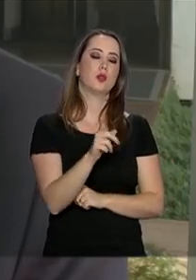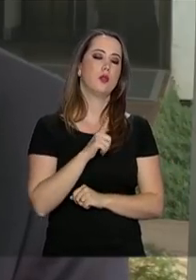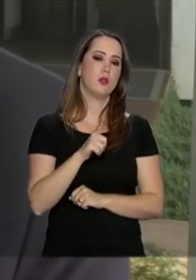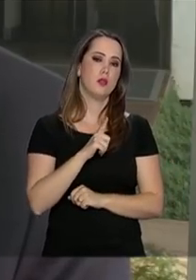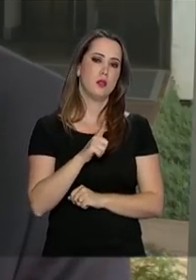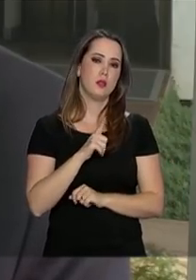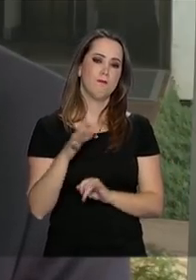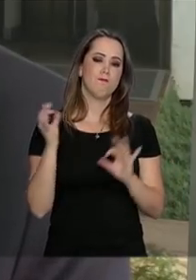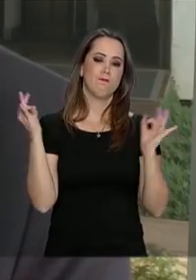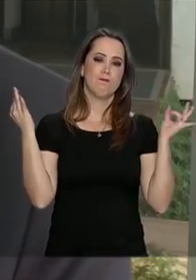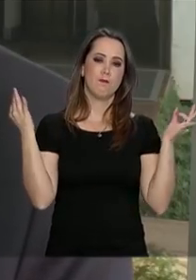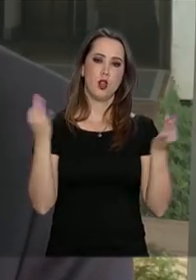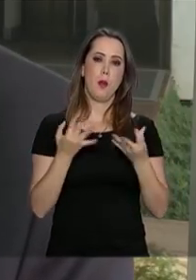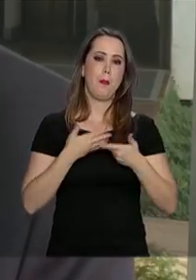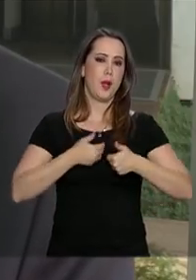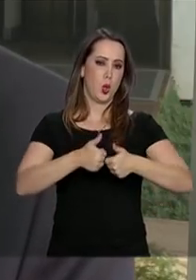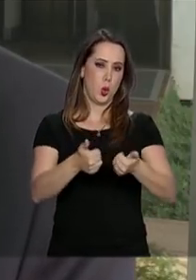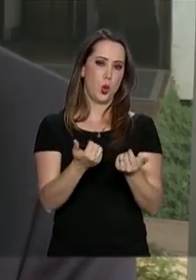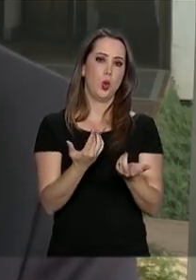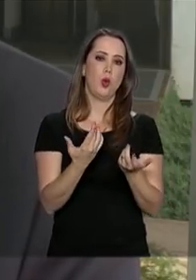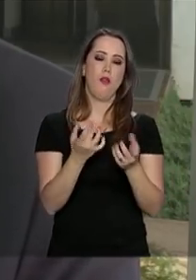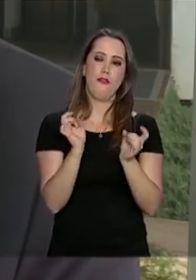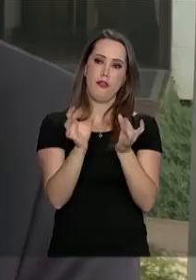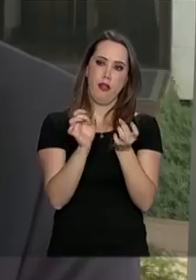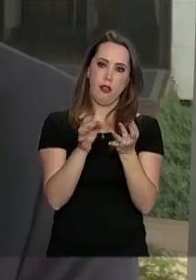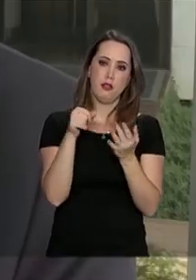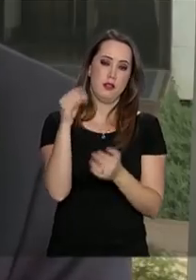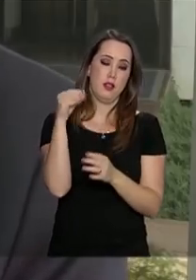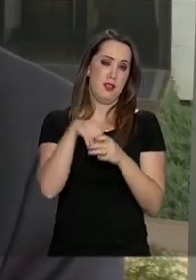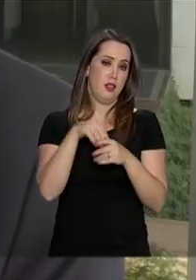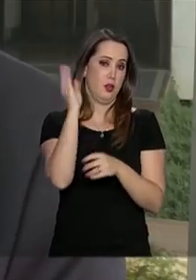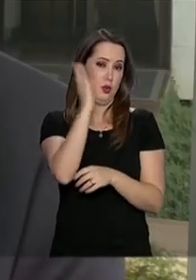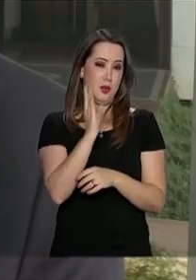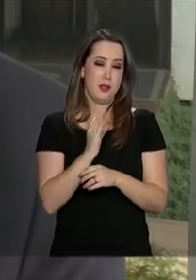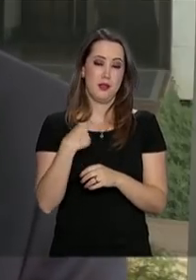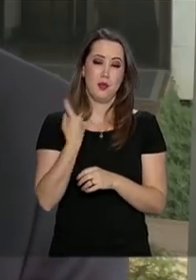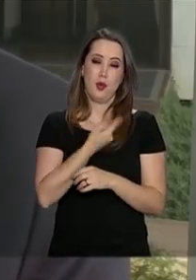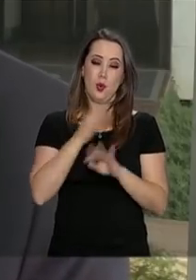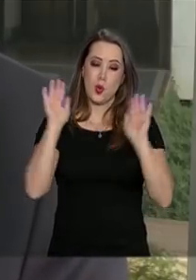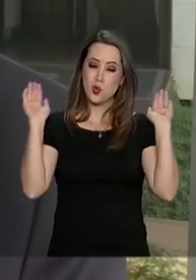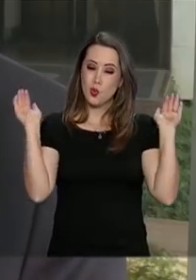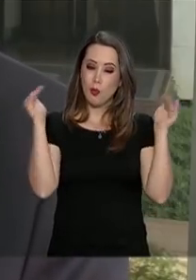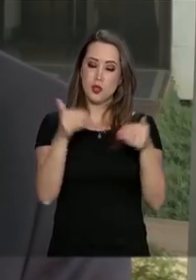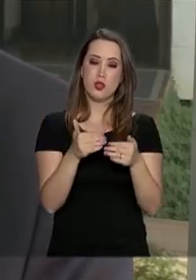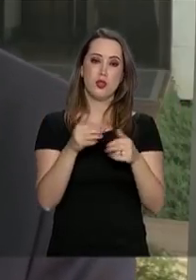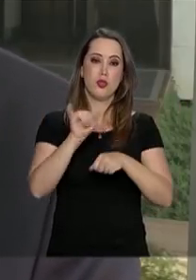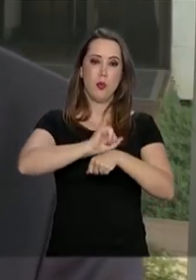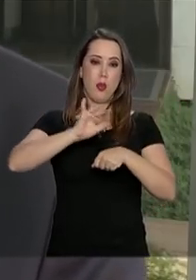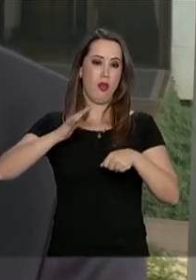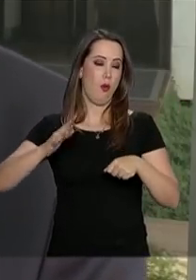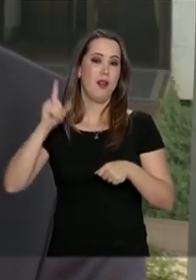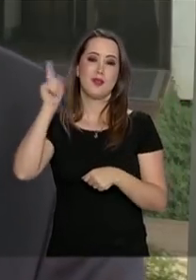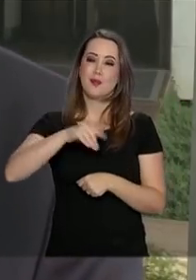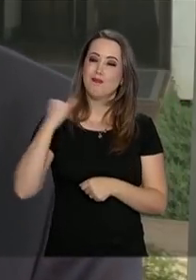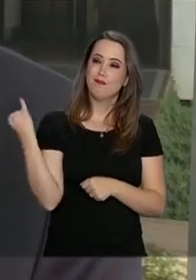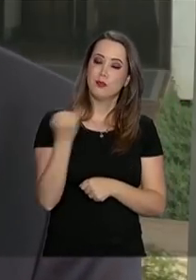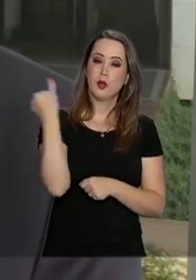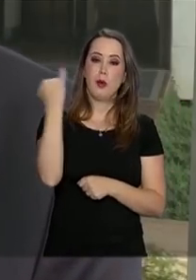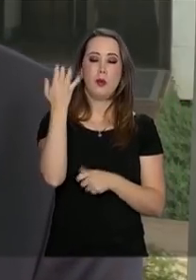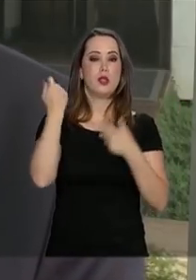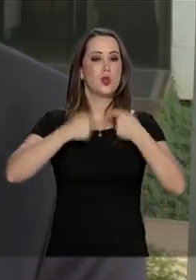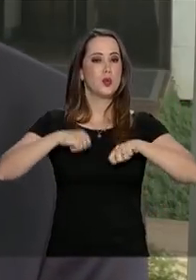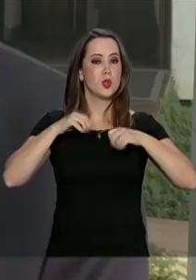tenha uma efetiva recuperação do mercado interno, que é a nossa prioridade principal. O aço é imprescindível, está em